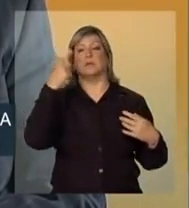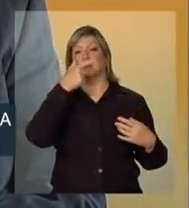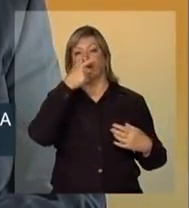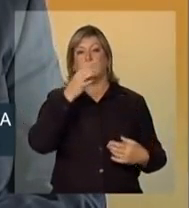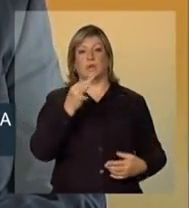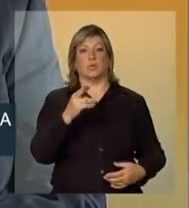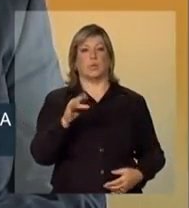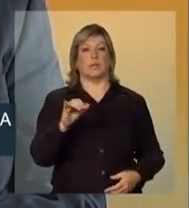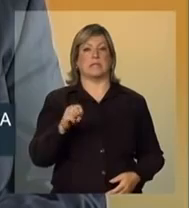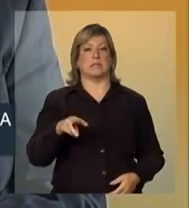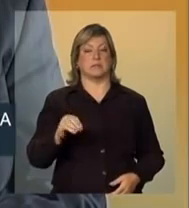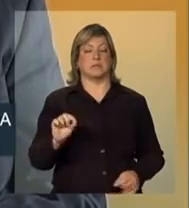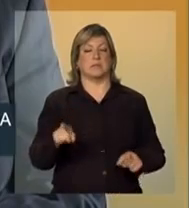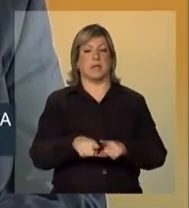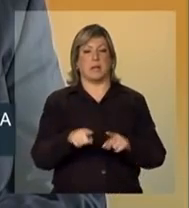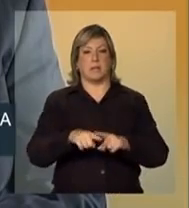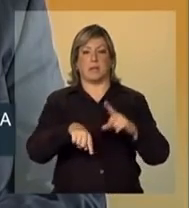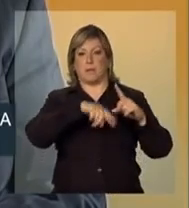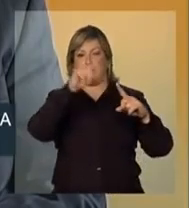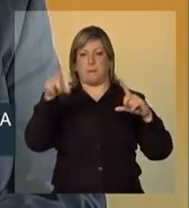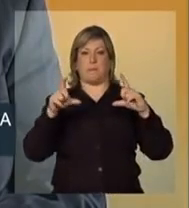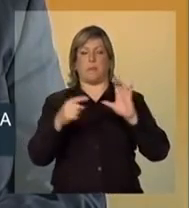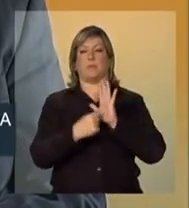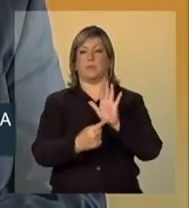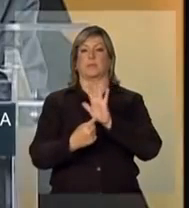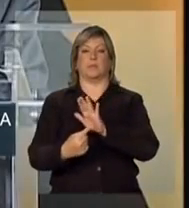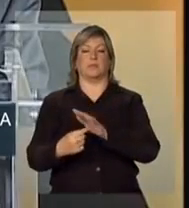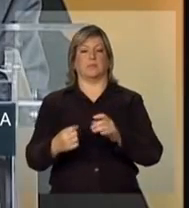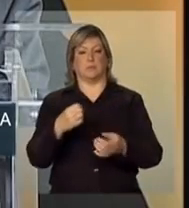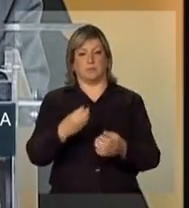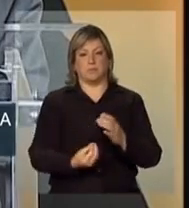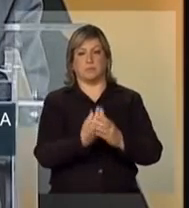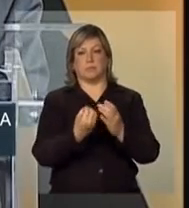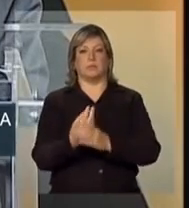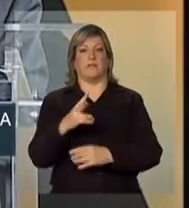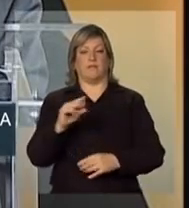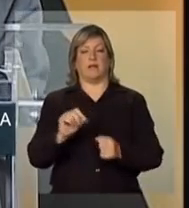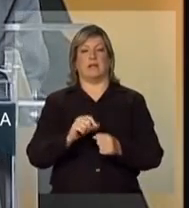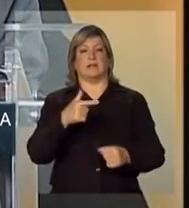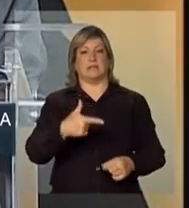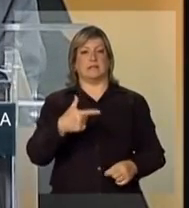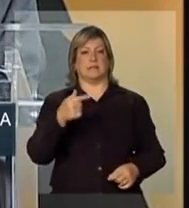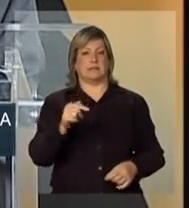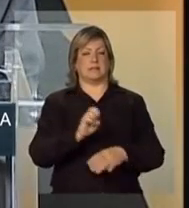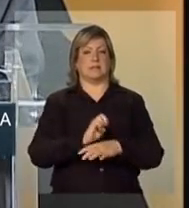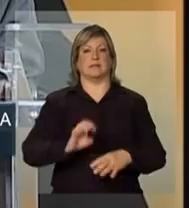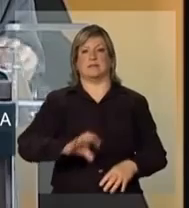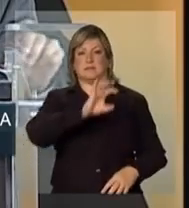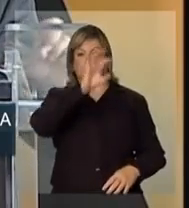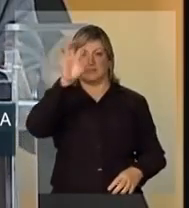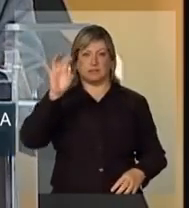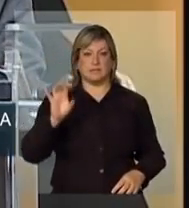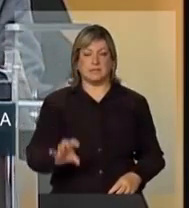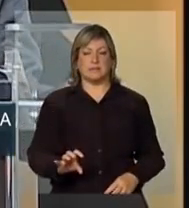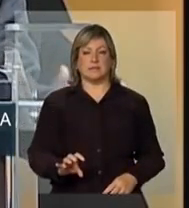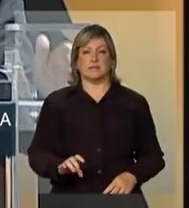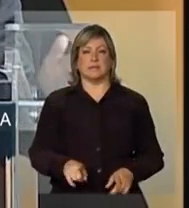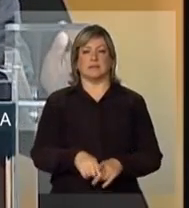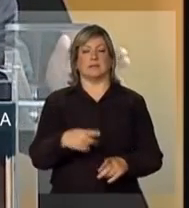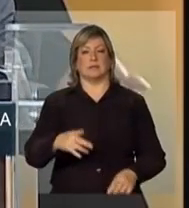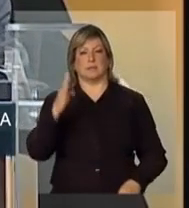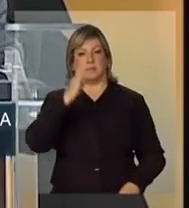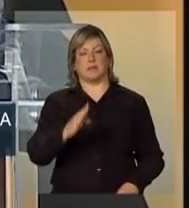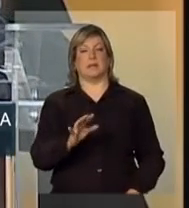Nós vamos trabalhar nesse programa, igualmente, em 27 estados da